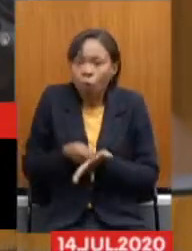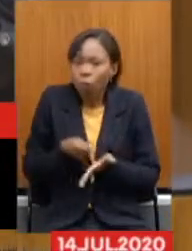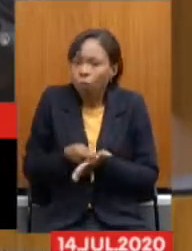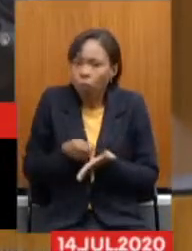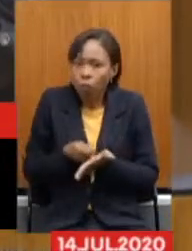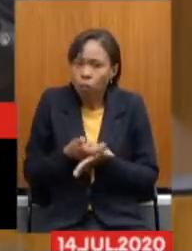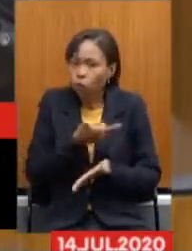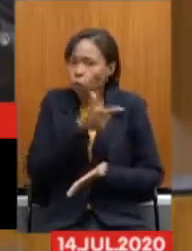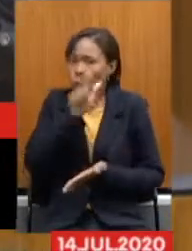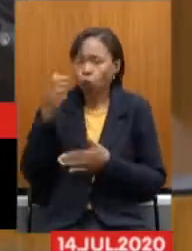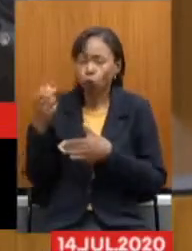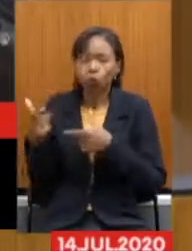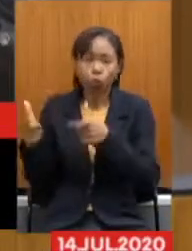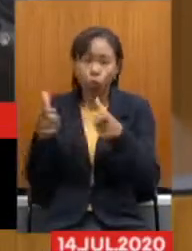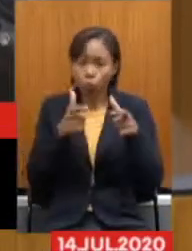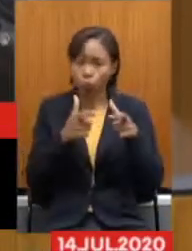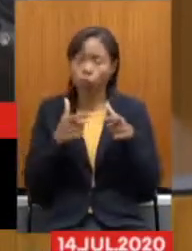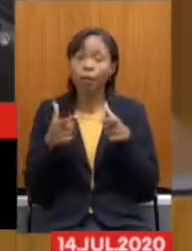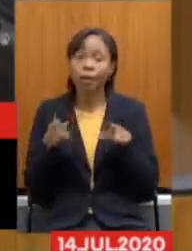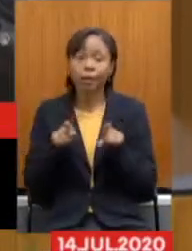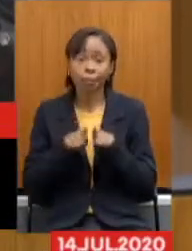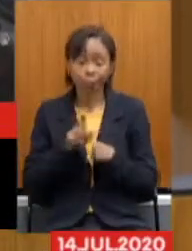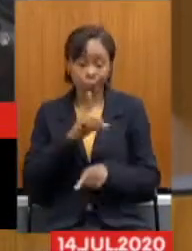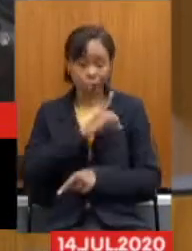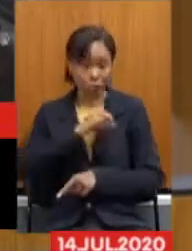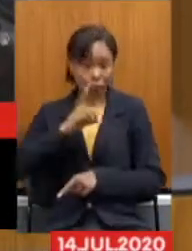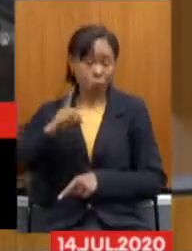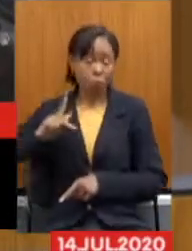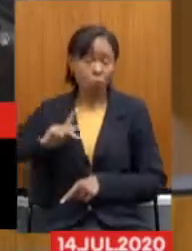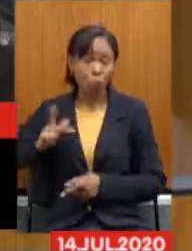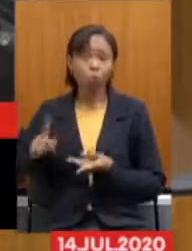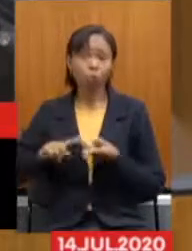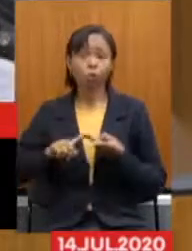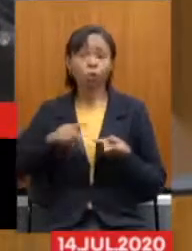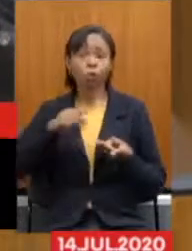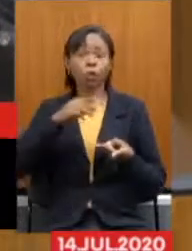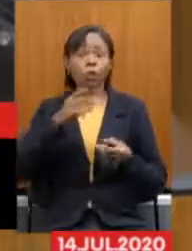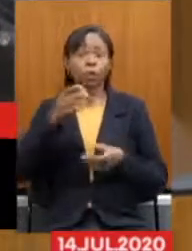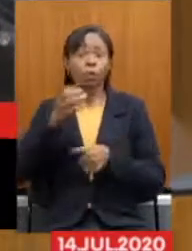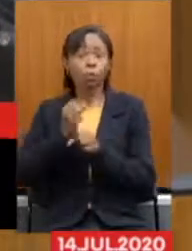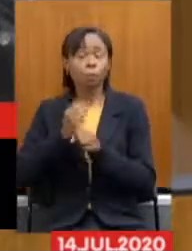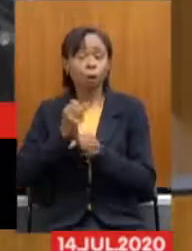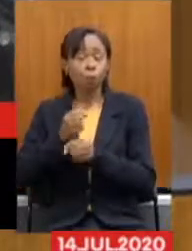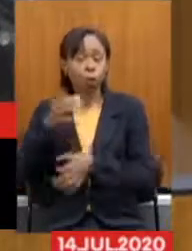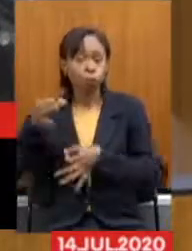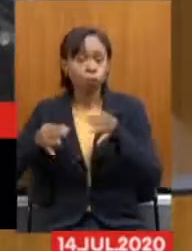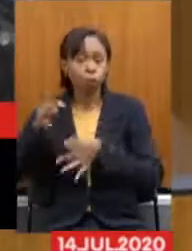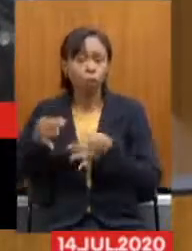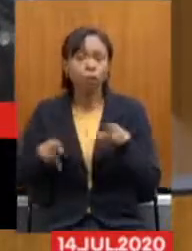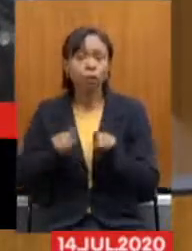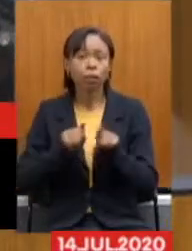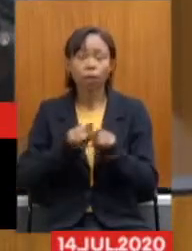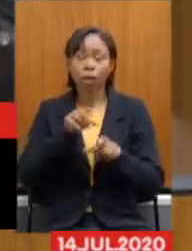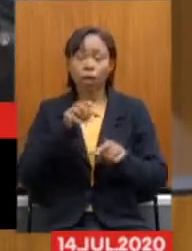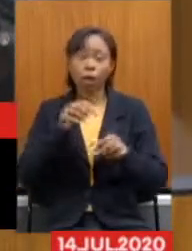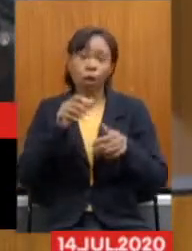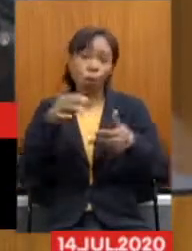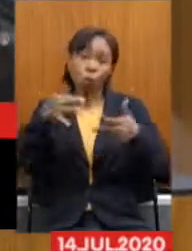poderes E instituições Como a Defensoria Pública O Tribunal de Contas O Ministério Público E o Poder Judiciário